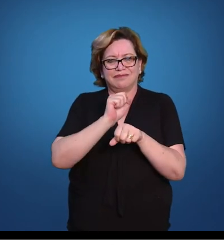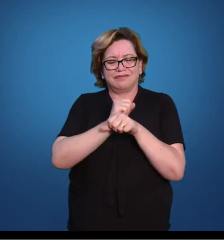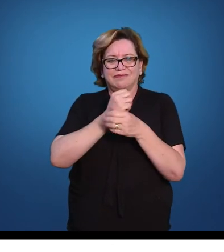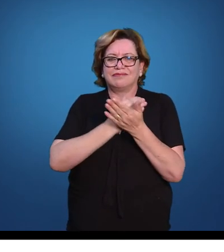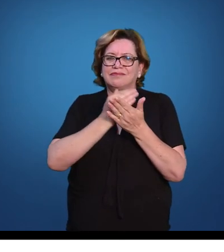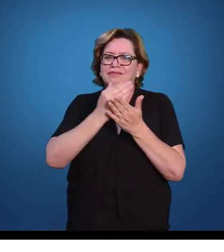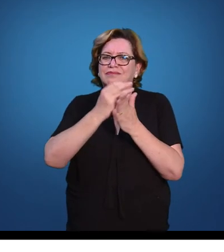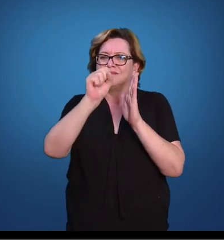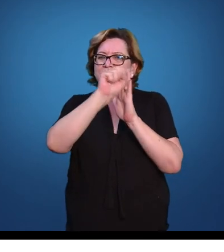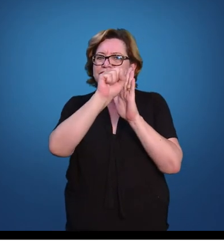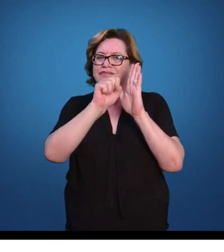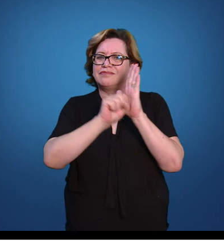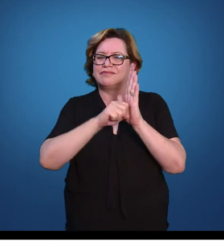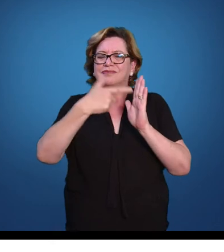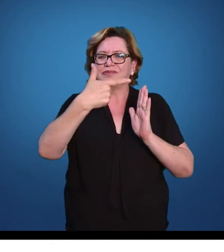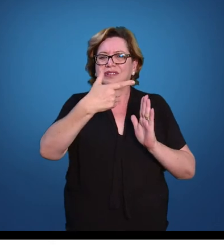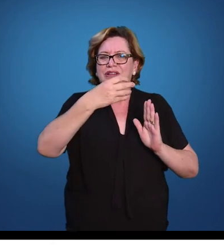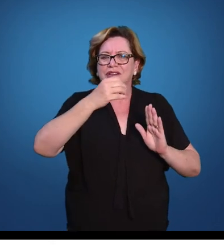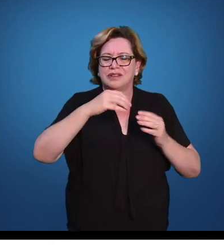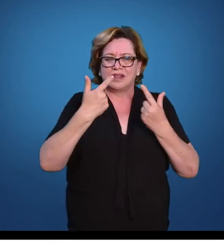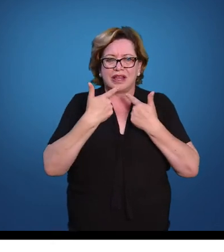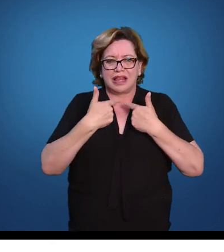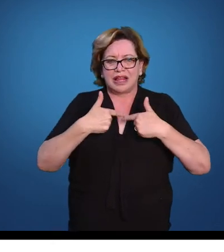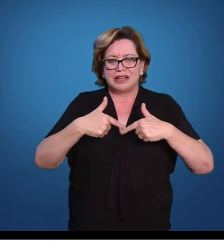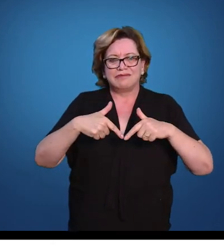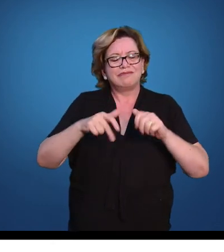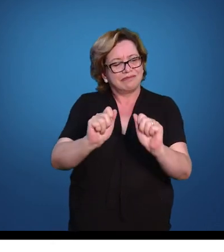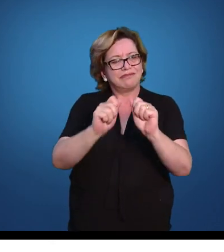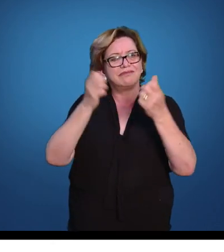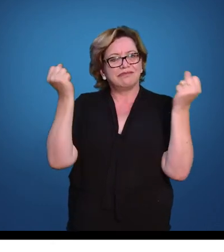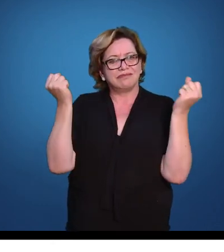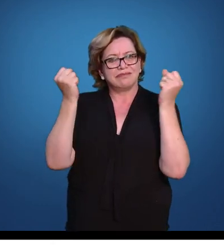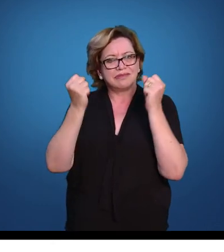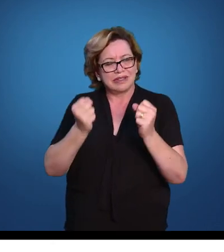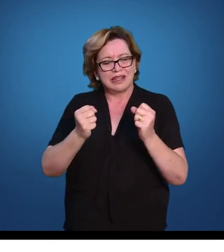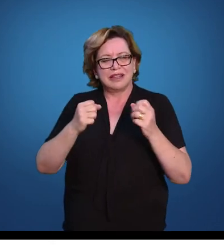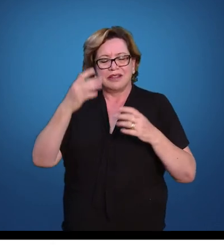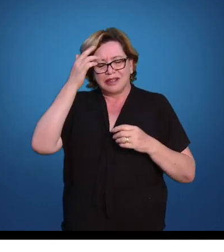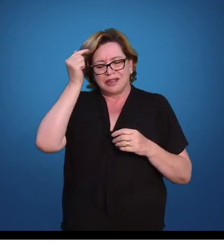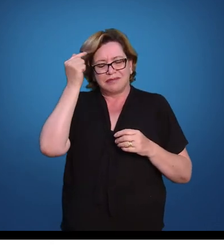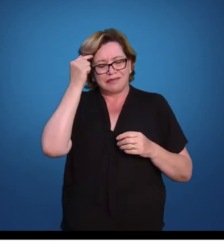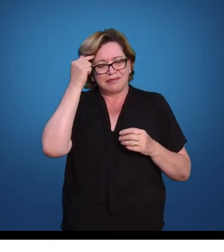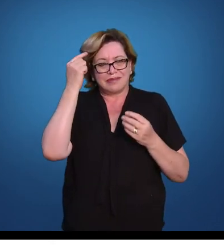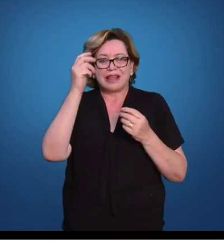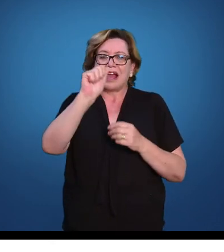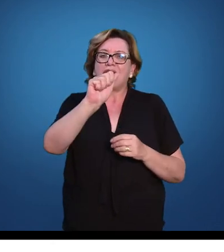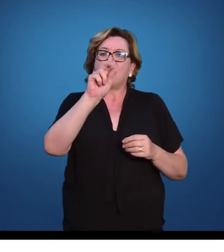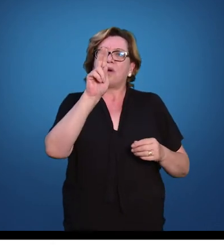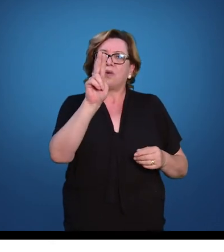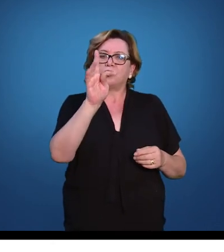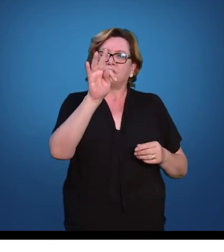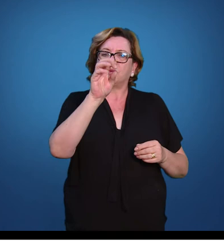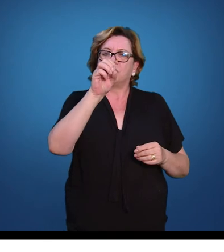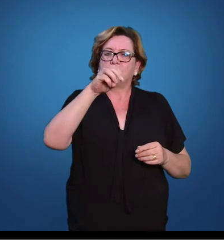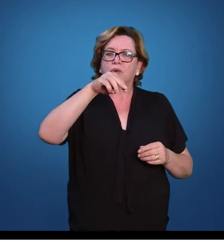início do século XX para que a linguística pudesse ser pensada de uma forma autônoma, porque até então nesses outros estudos linguísticos ela